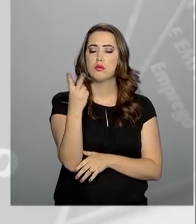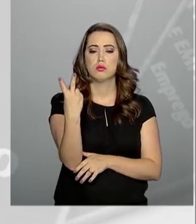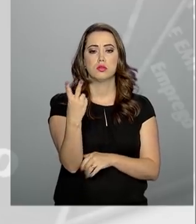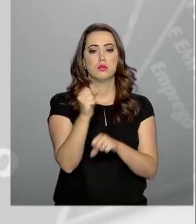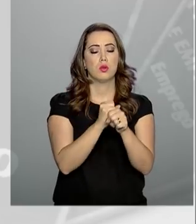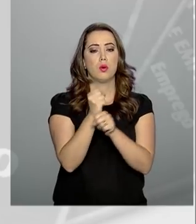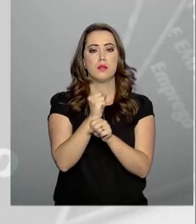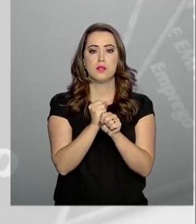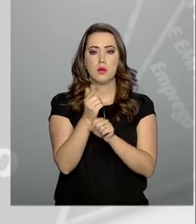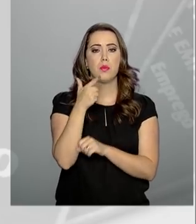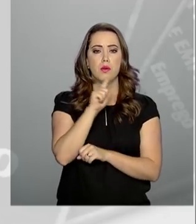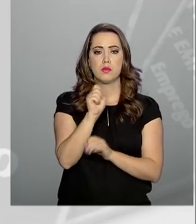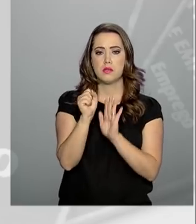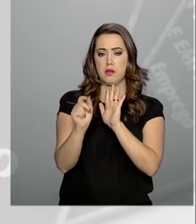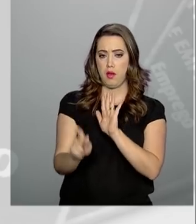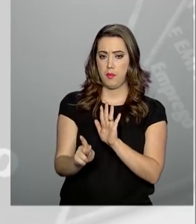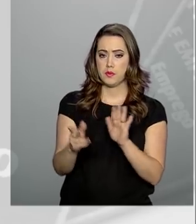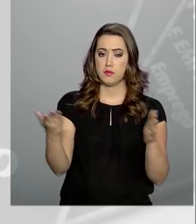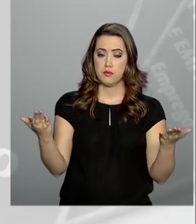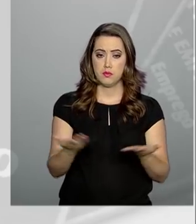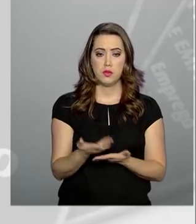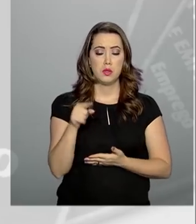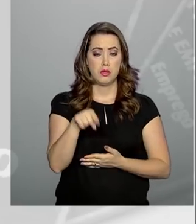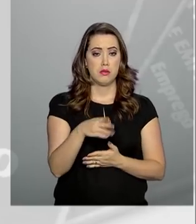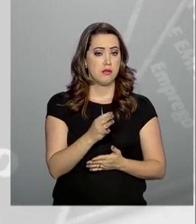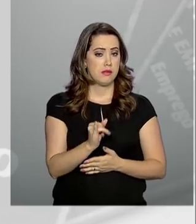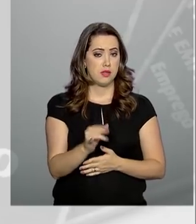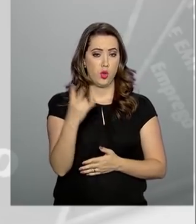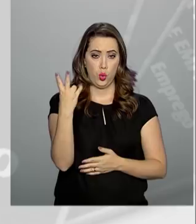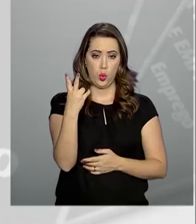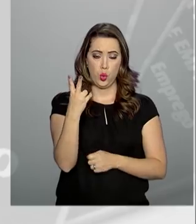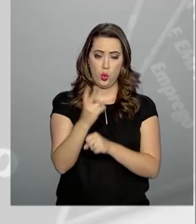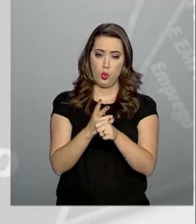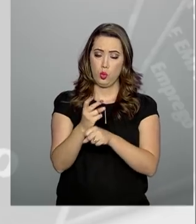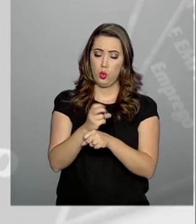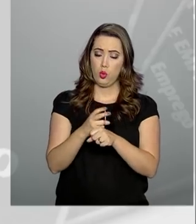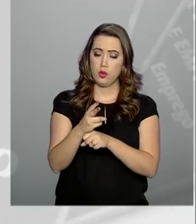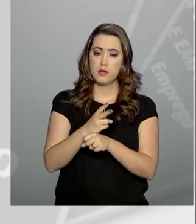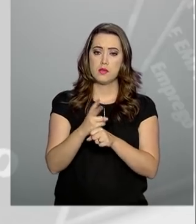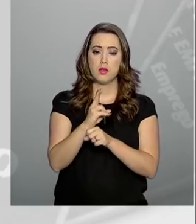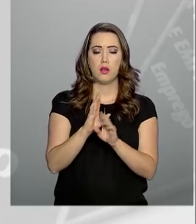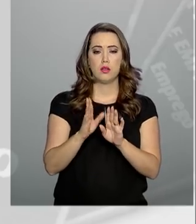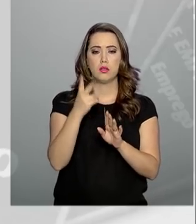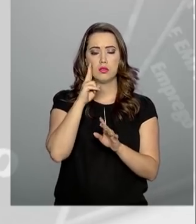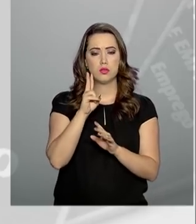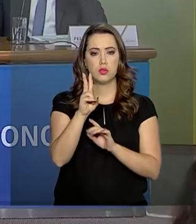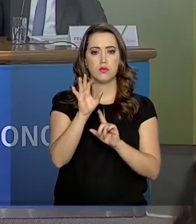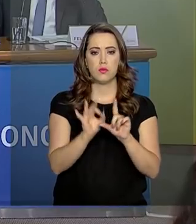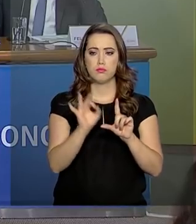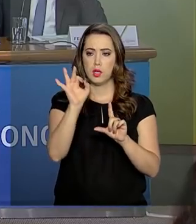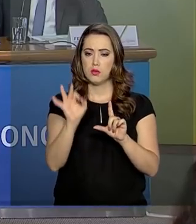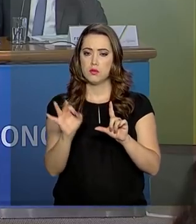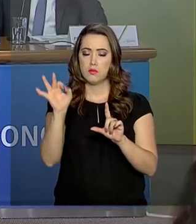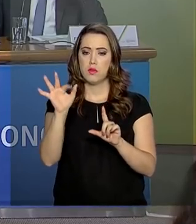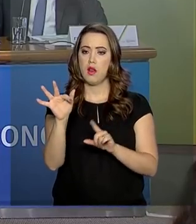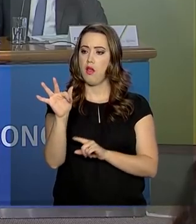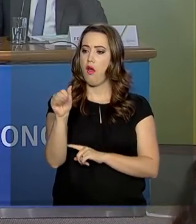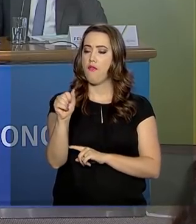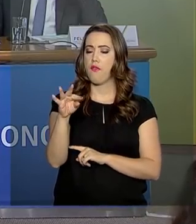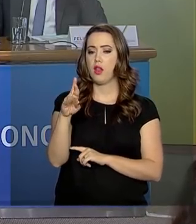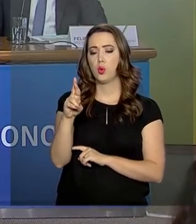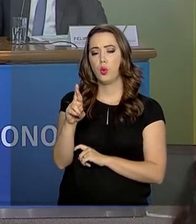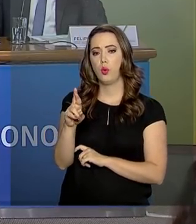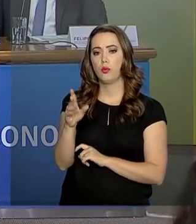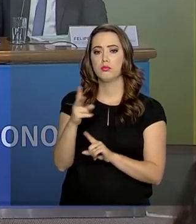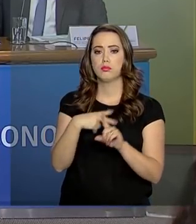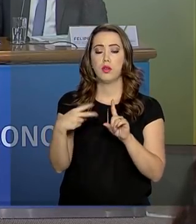tempo mínimo de contribuição e de aposentar. Nesse caso, o fator previdenciário será considerado. Ficou na dúvida qual a